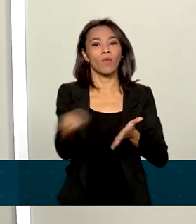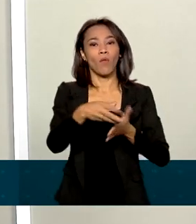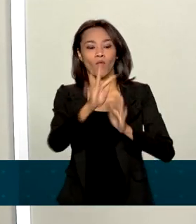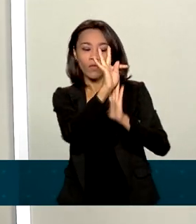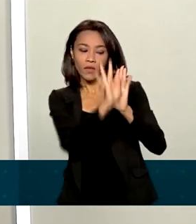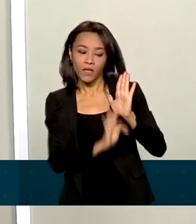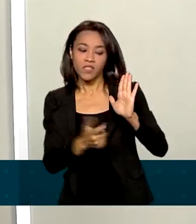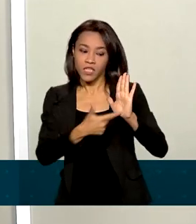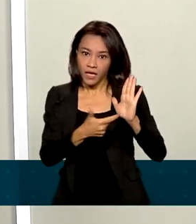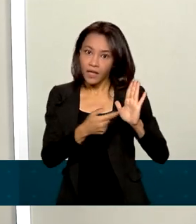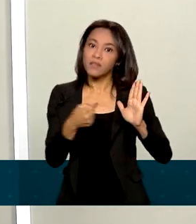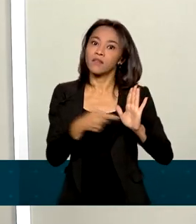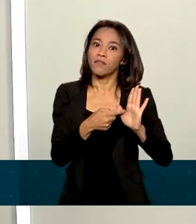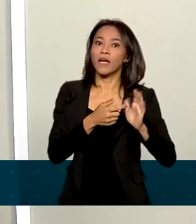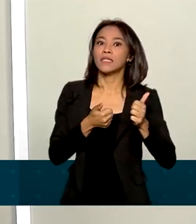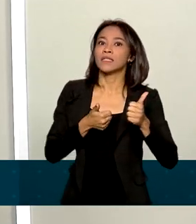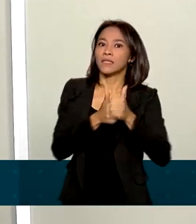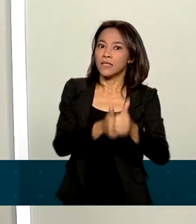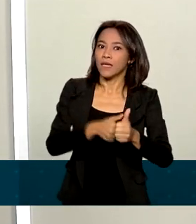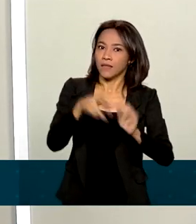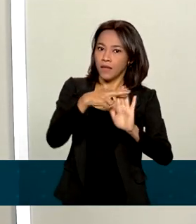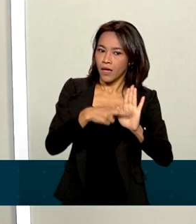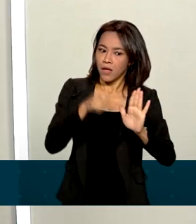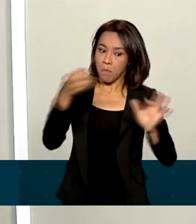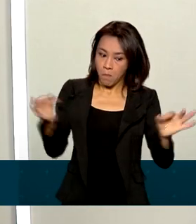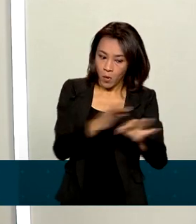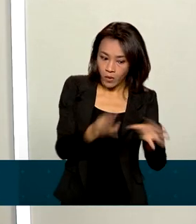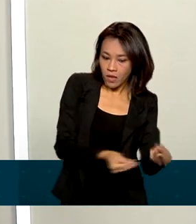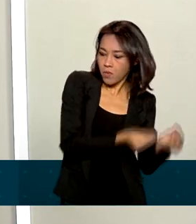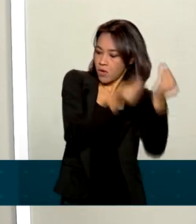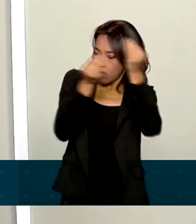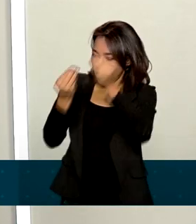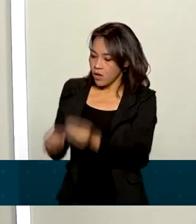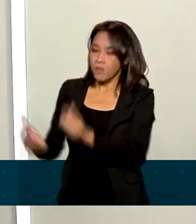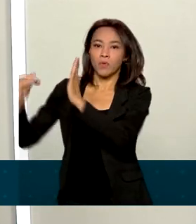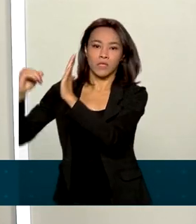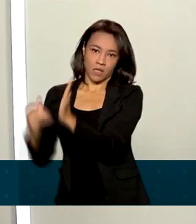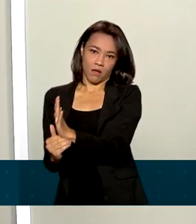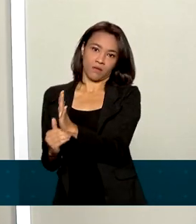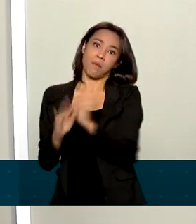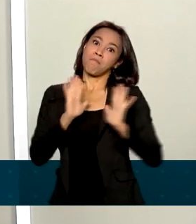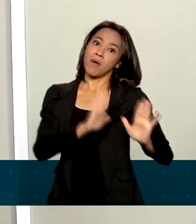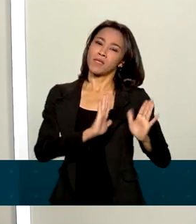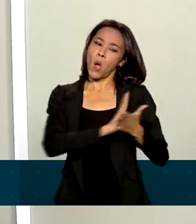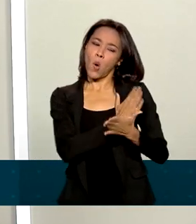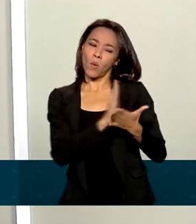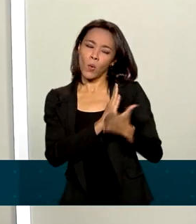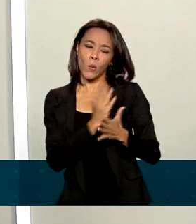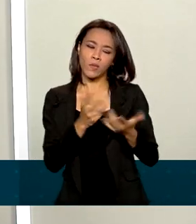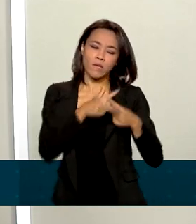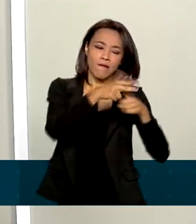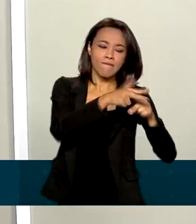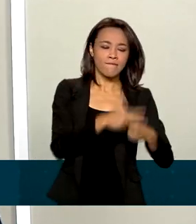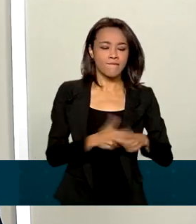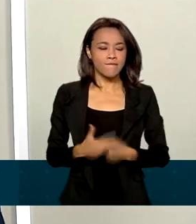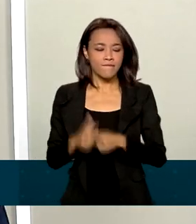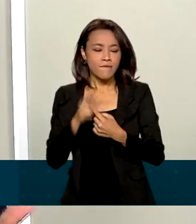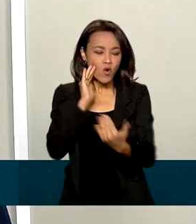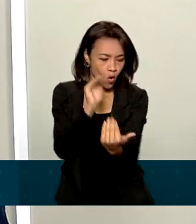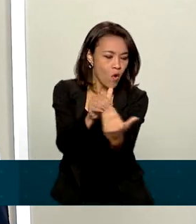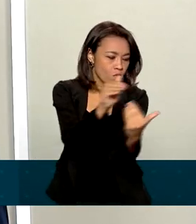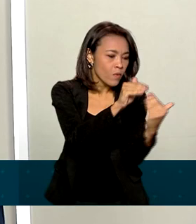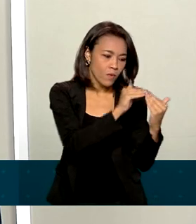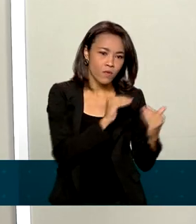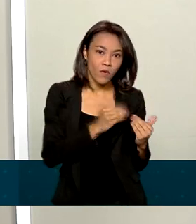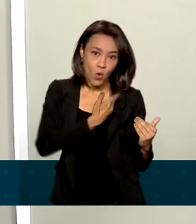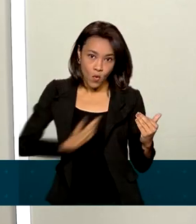reforma tributária, que naturalmente irá para o Senado, mas, por enquanto, algumas mudanças já foram introduzidas num amplo acordo onde o